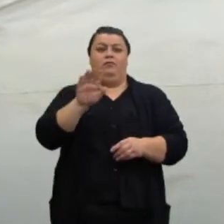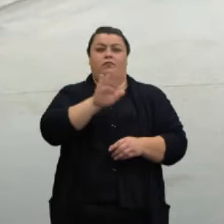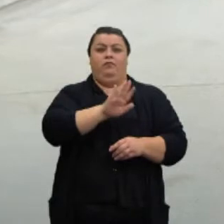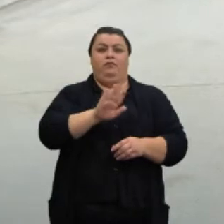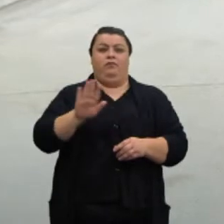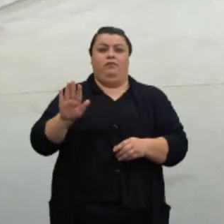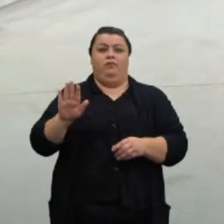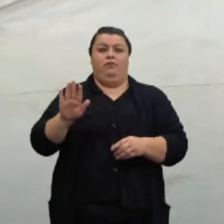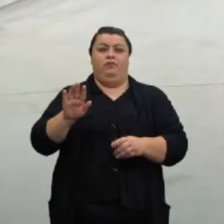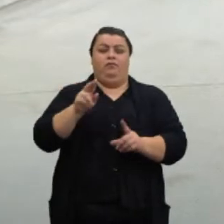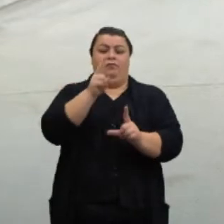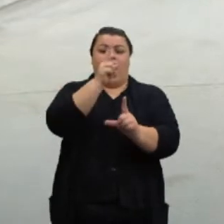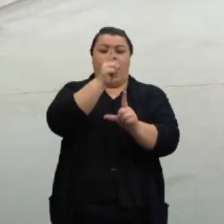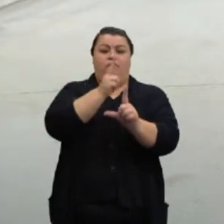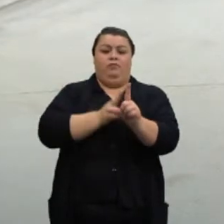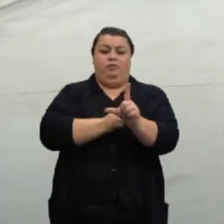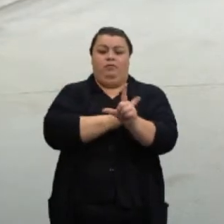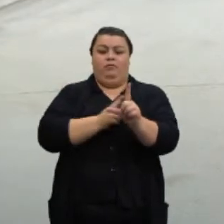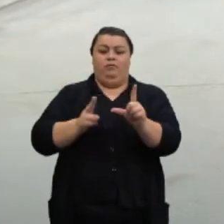contido.